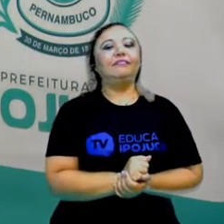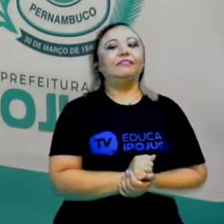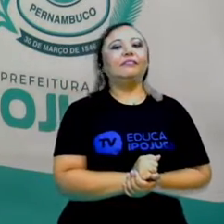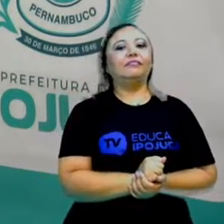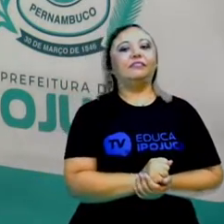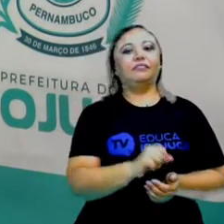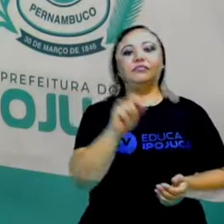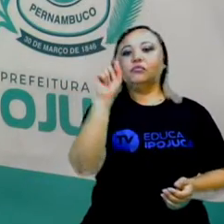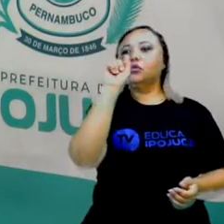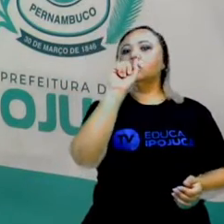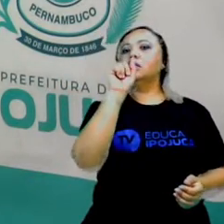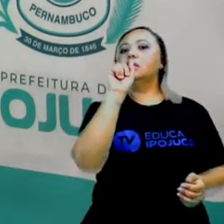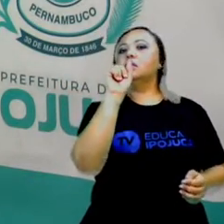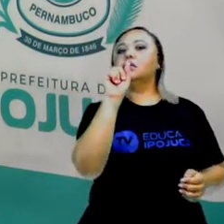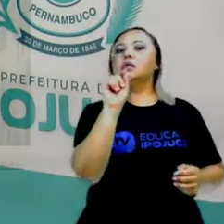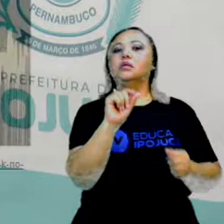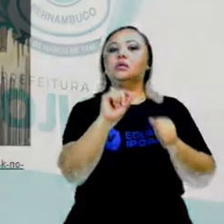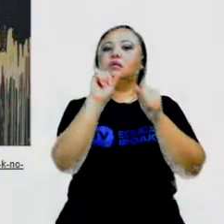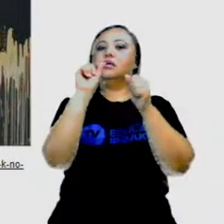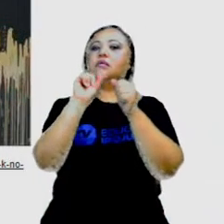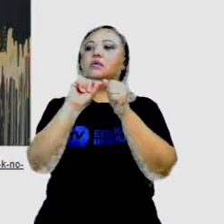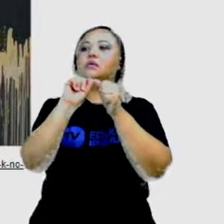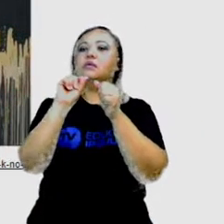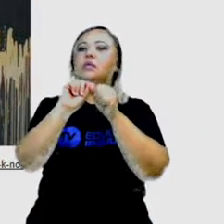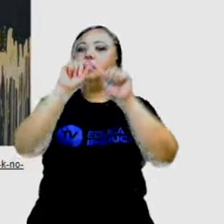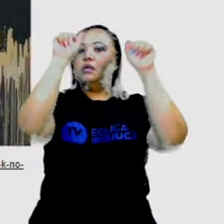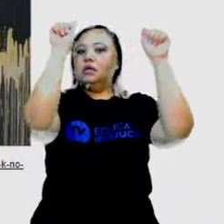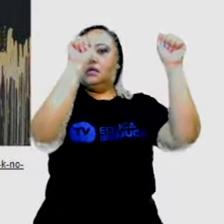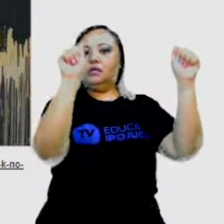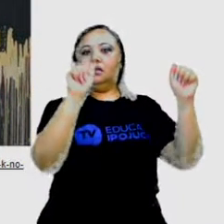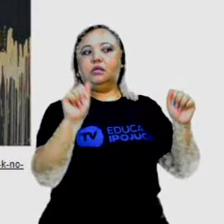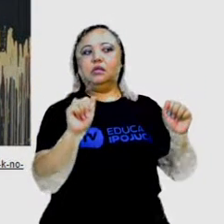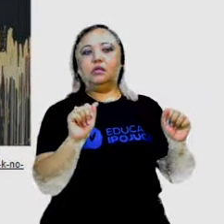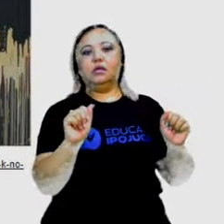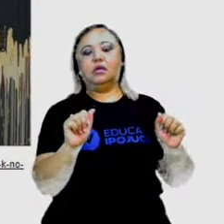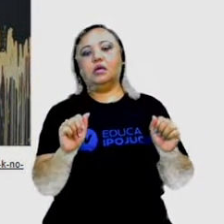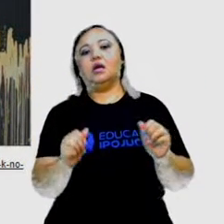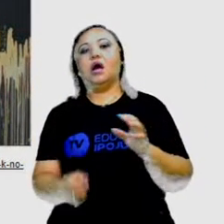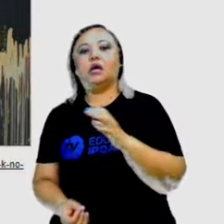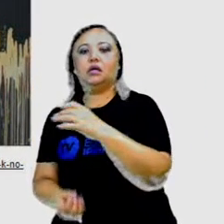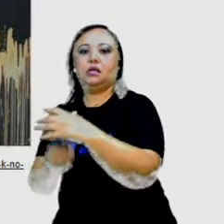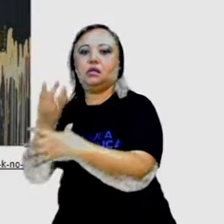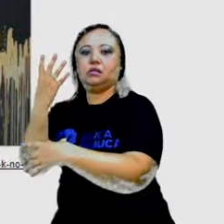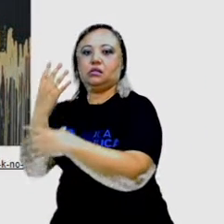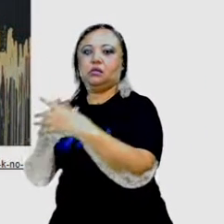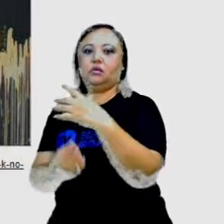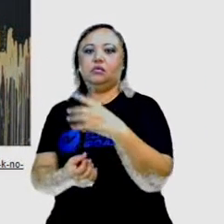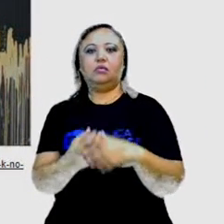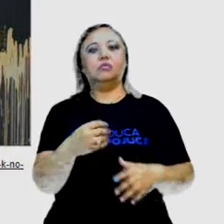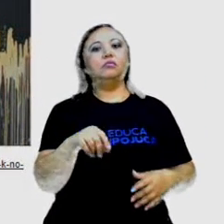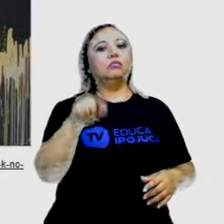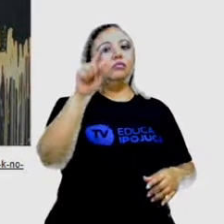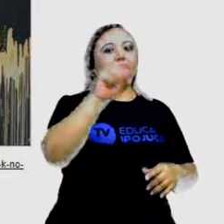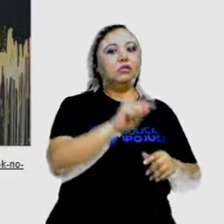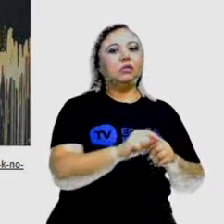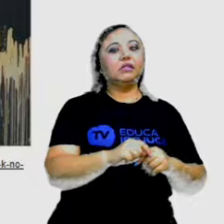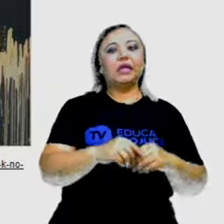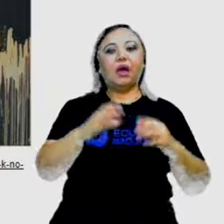O que são criações artísticas? Veja só, a criação artística é um processo